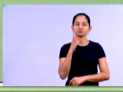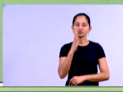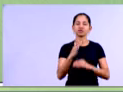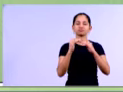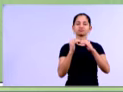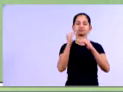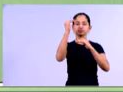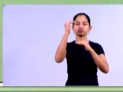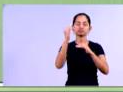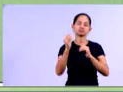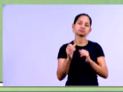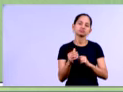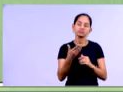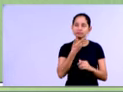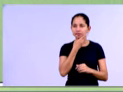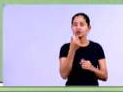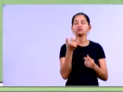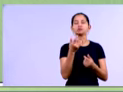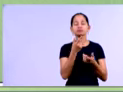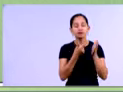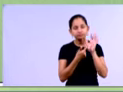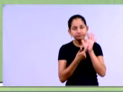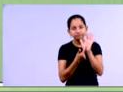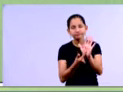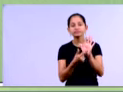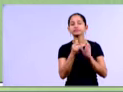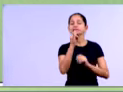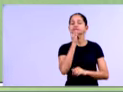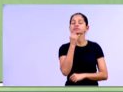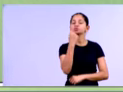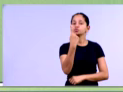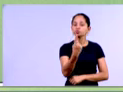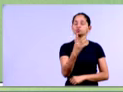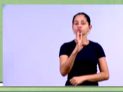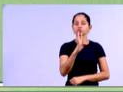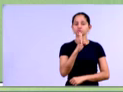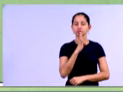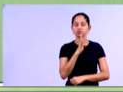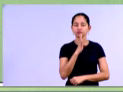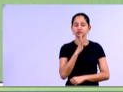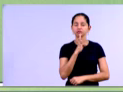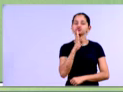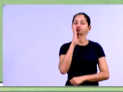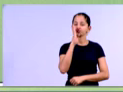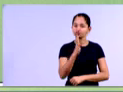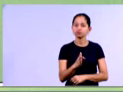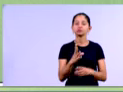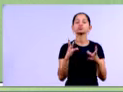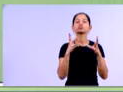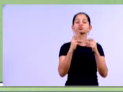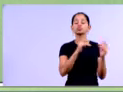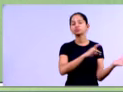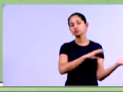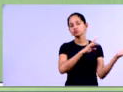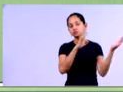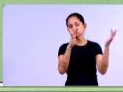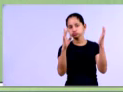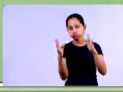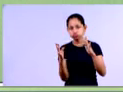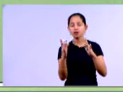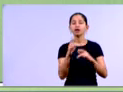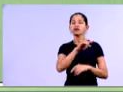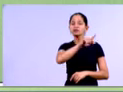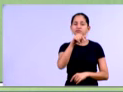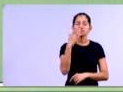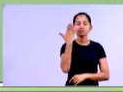que nós temos aí, né, que nós viemos adotando até agora, né, em todos os slides que a gente adotou, tá? Até para